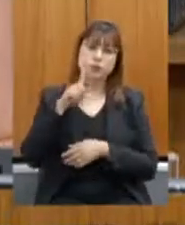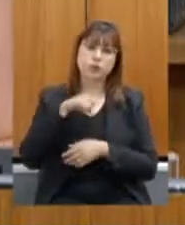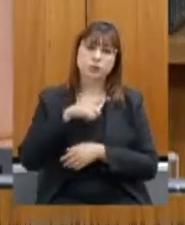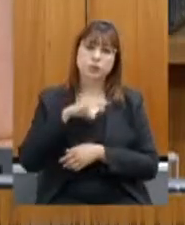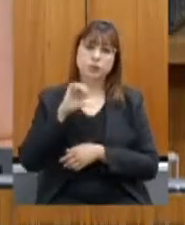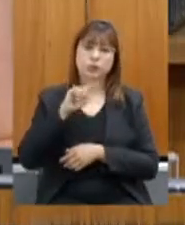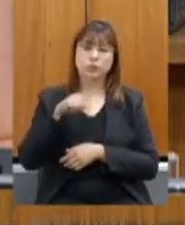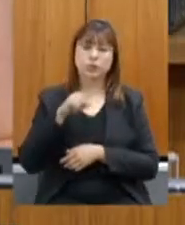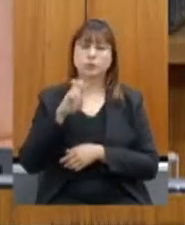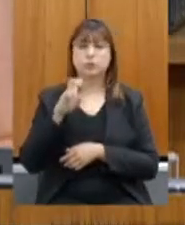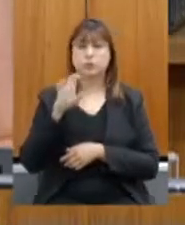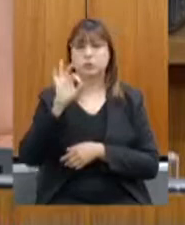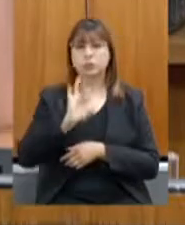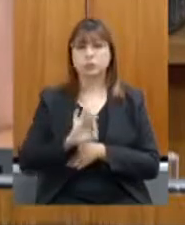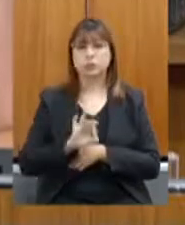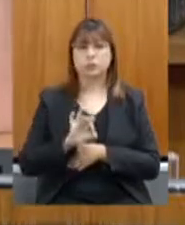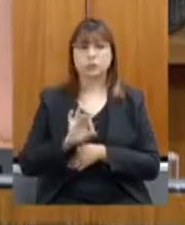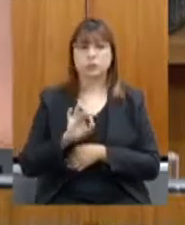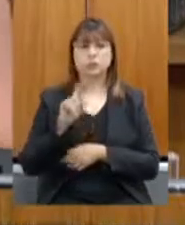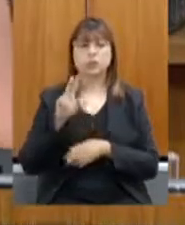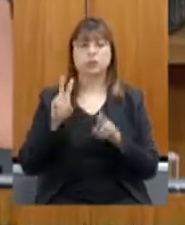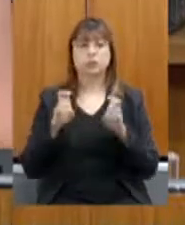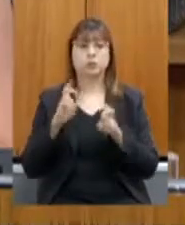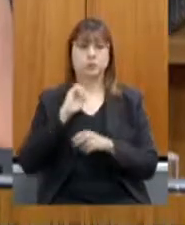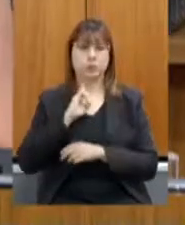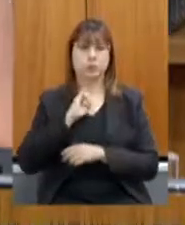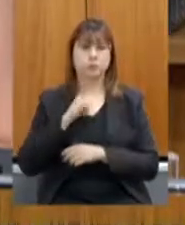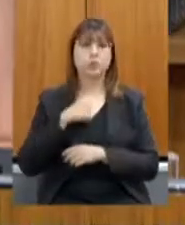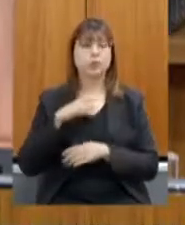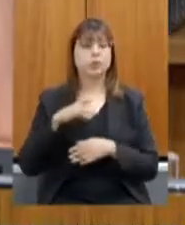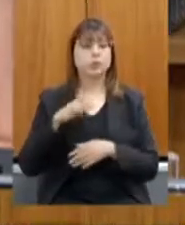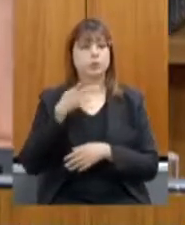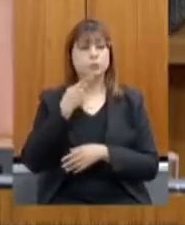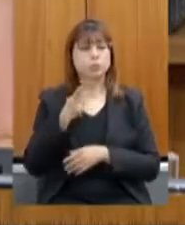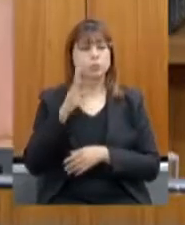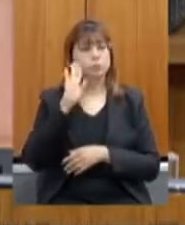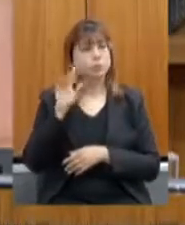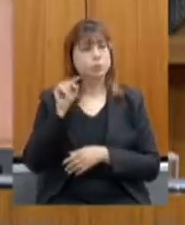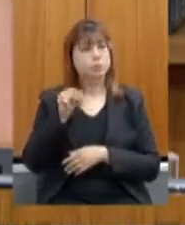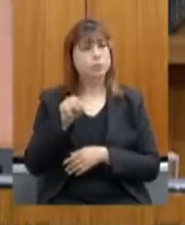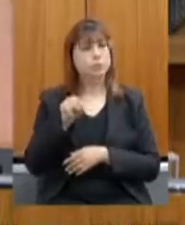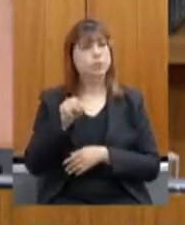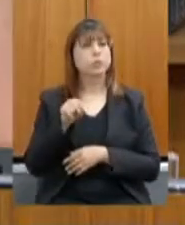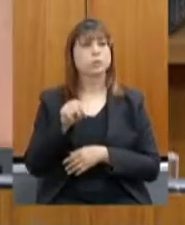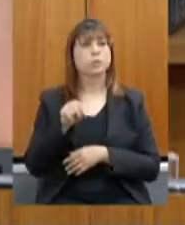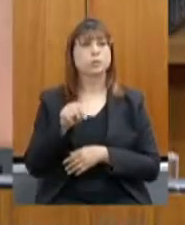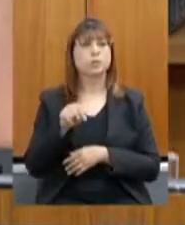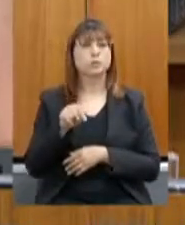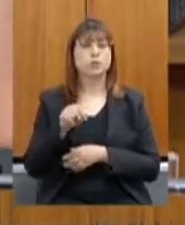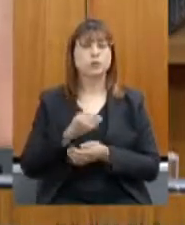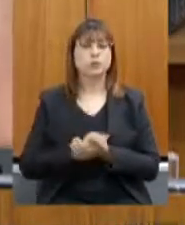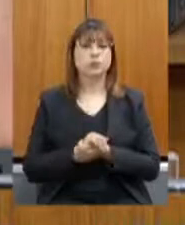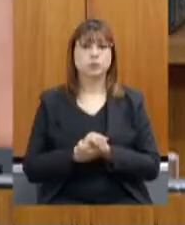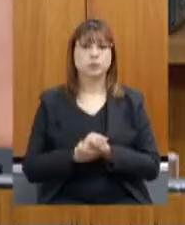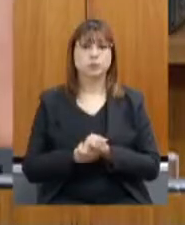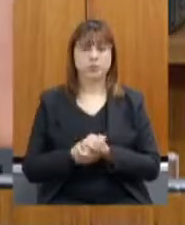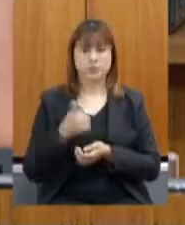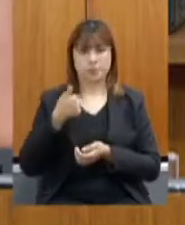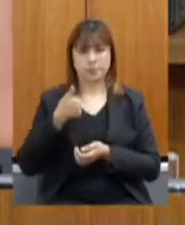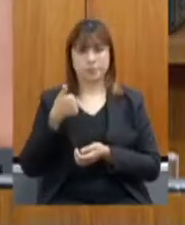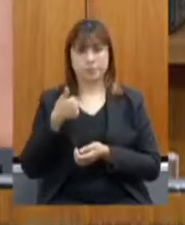das exportações de Minas. Eu destaco esses pontos aqui por, primeiro,